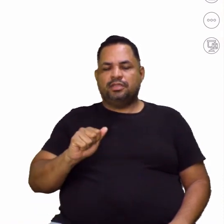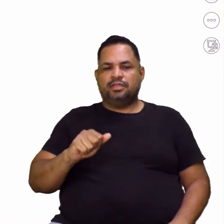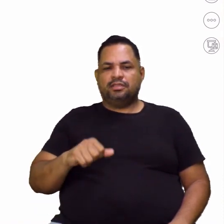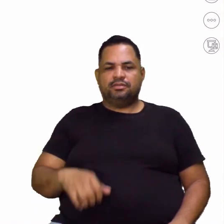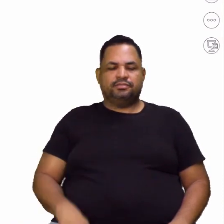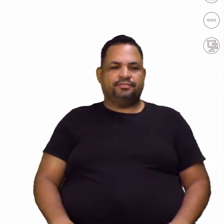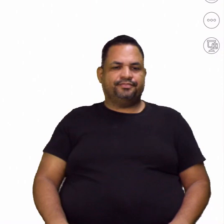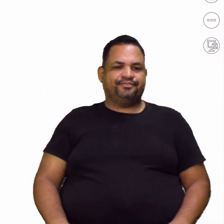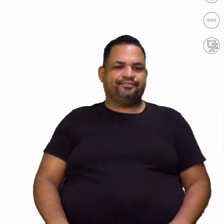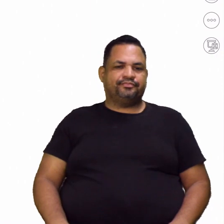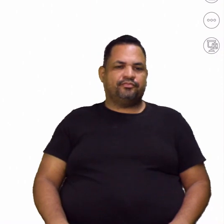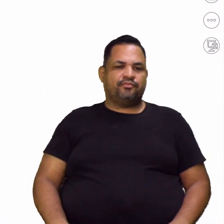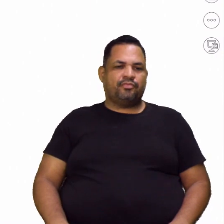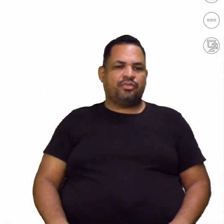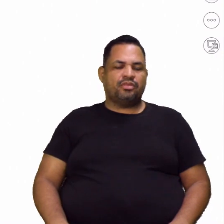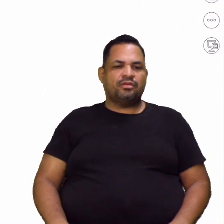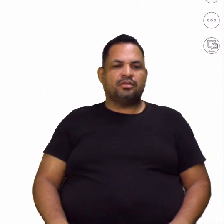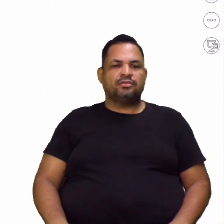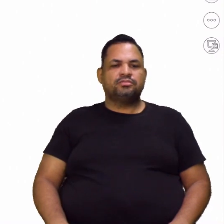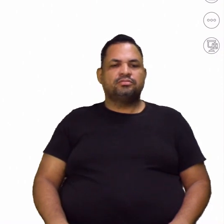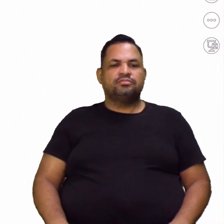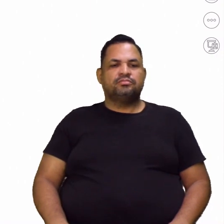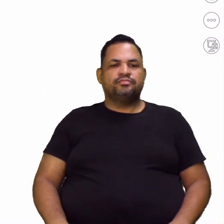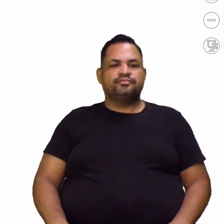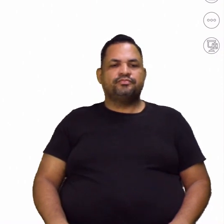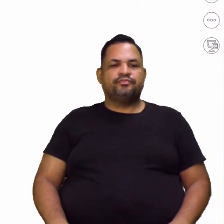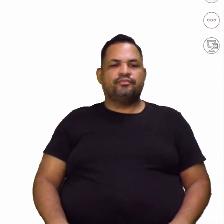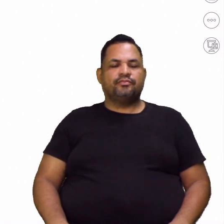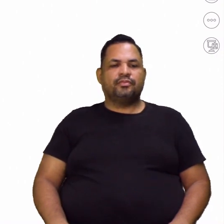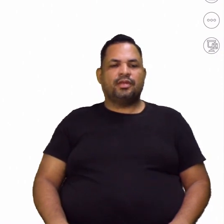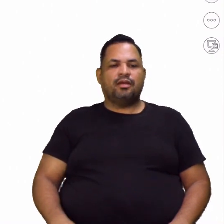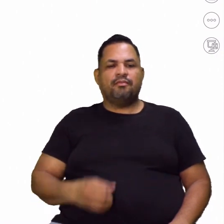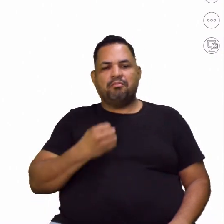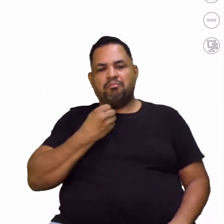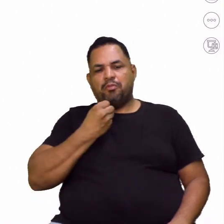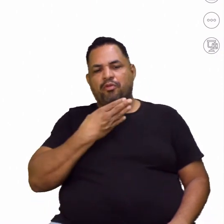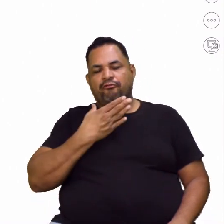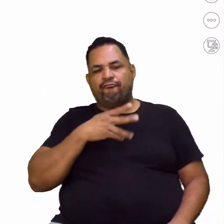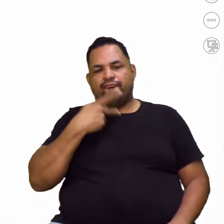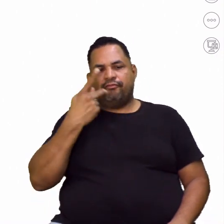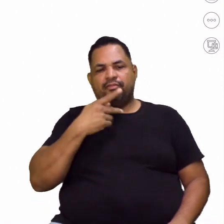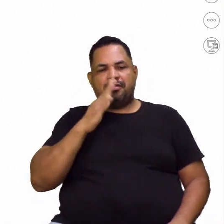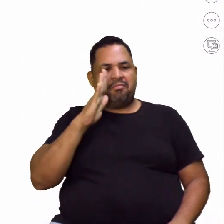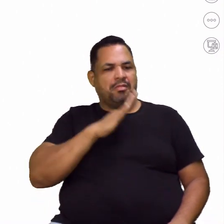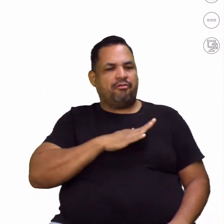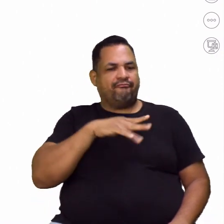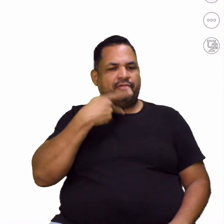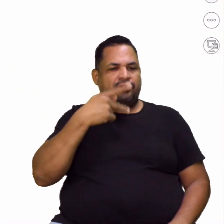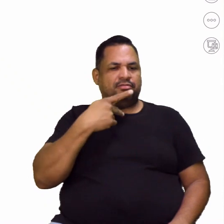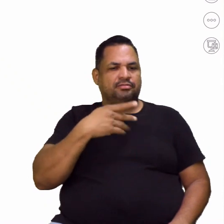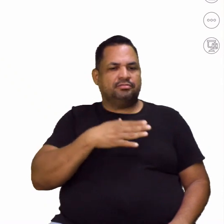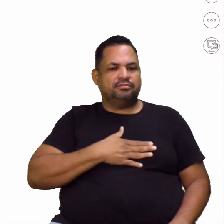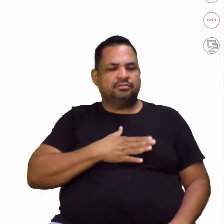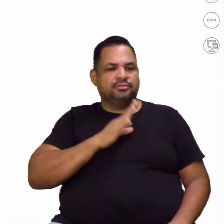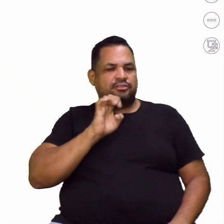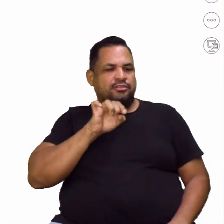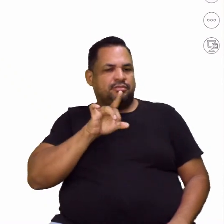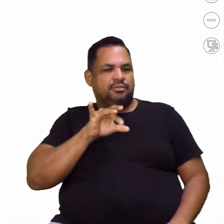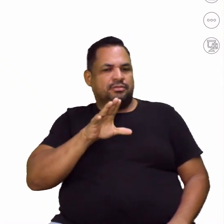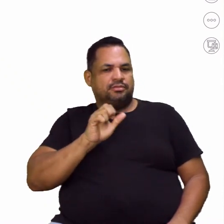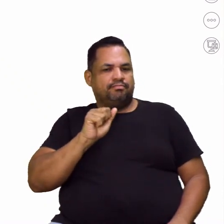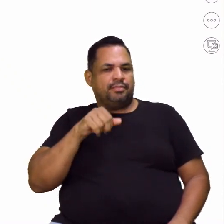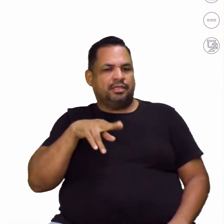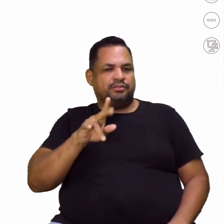Antonímia. Beleza? Então, vamos lá. Bem dizer, mal dizer, simpático,